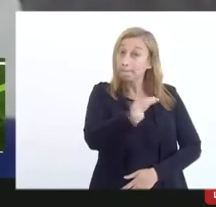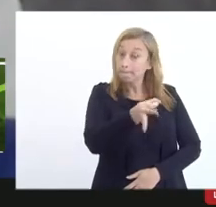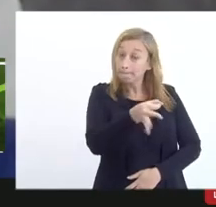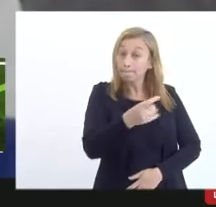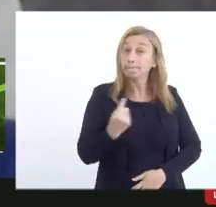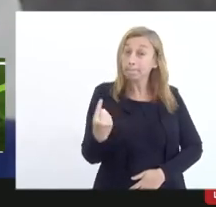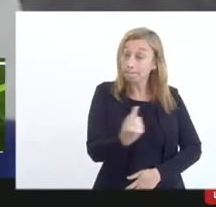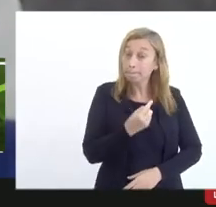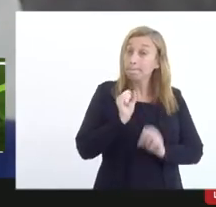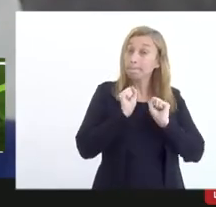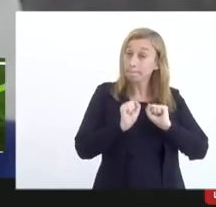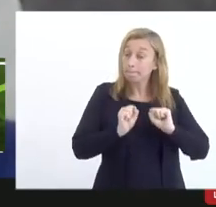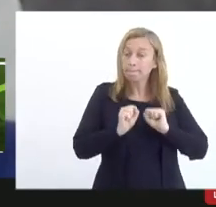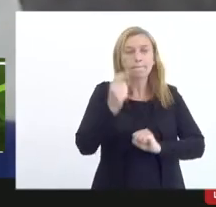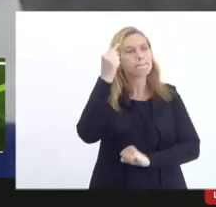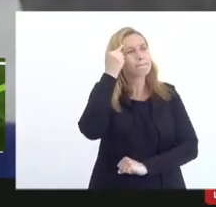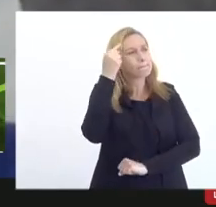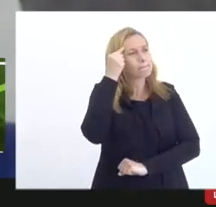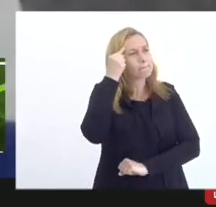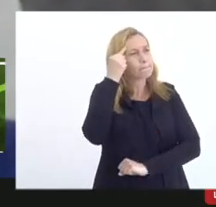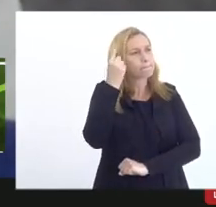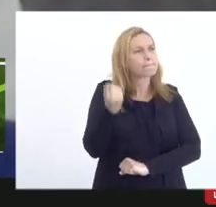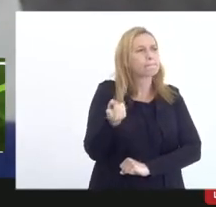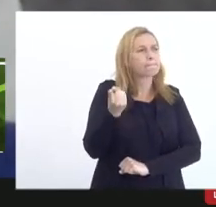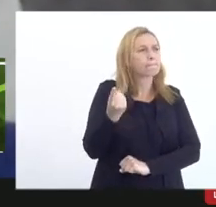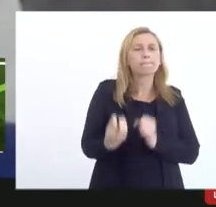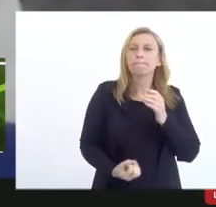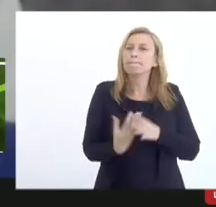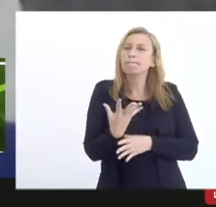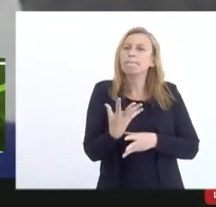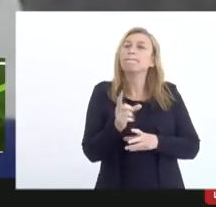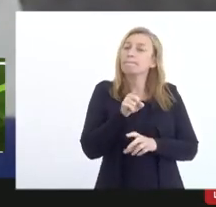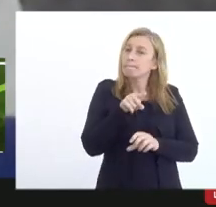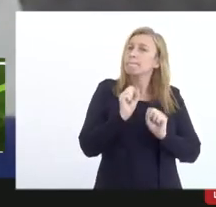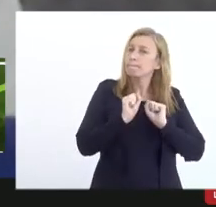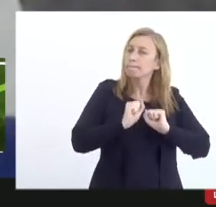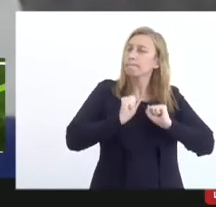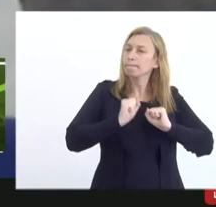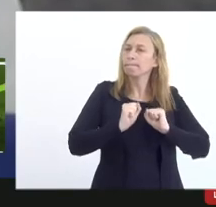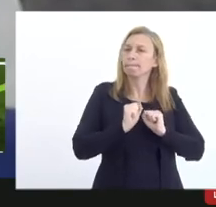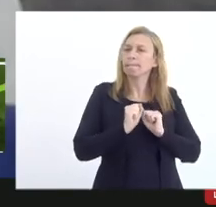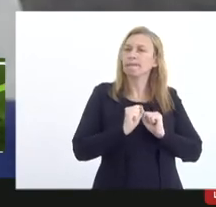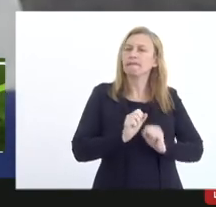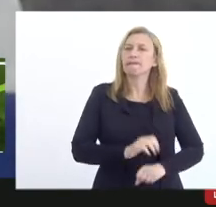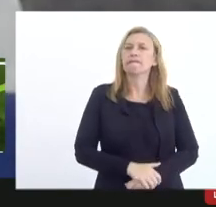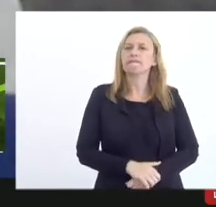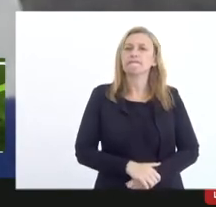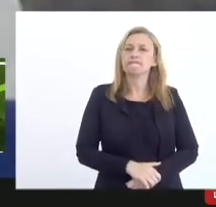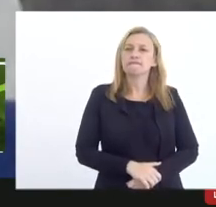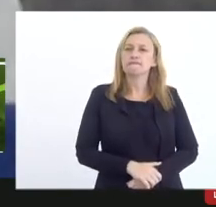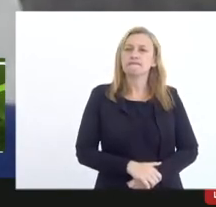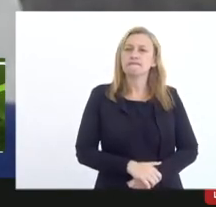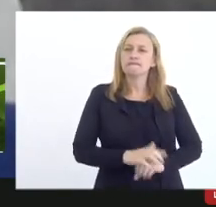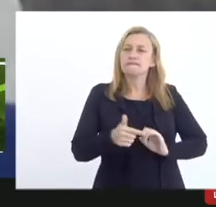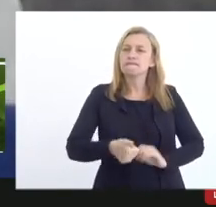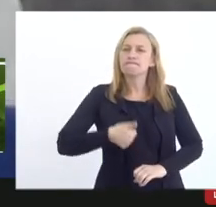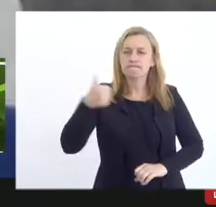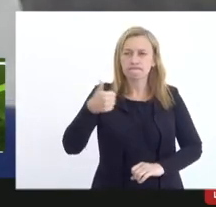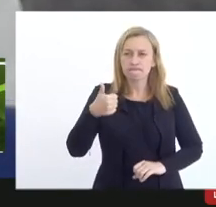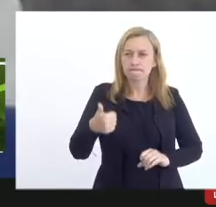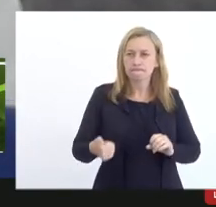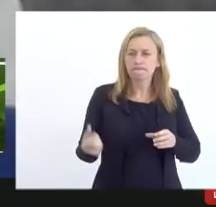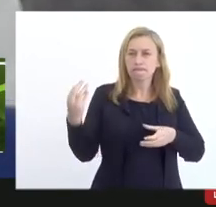nós todos pudéssemos pensar no formato que isso pudesse ficar ou implícito na lei